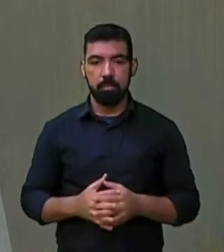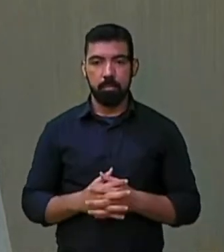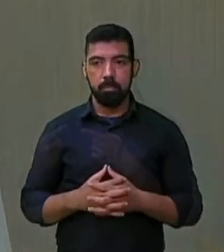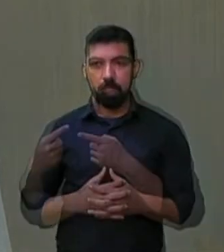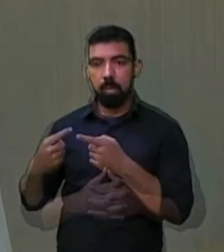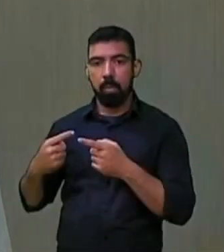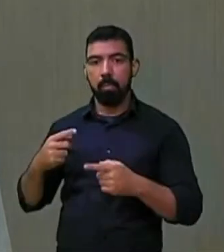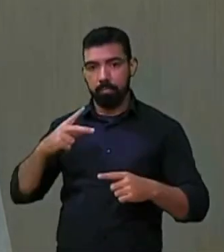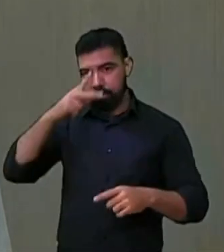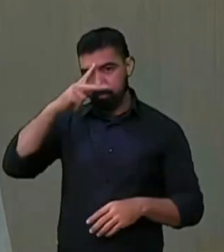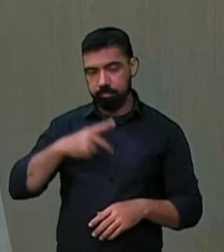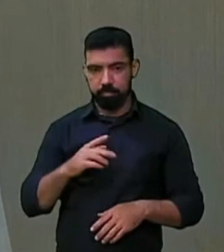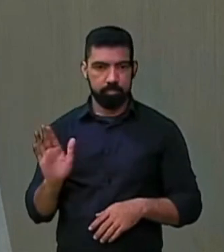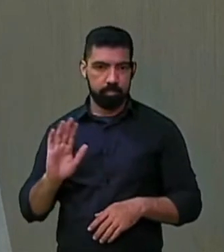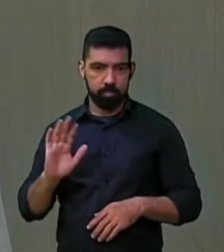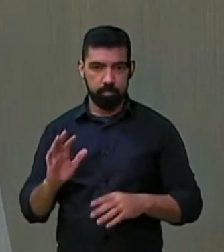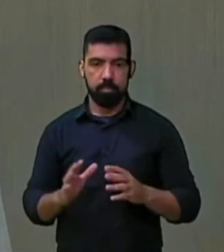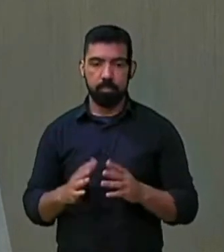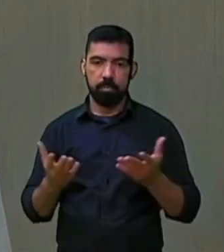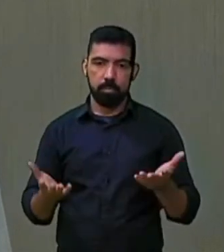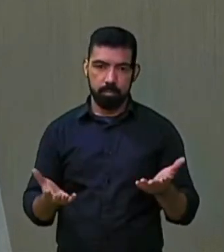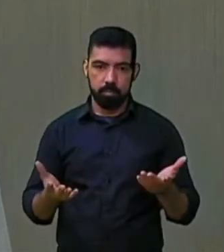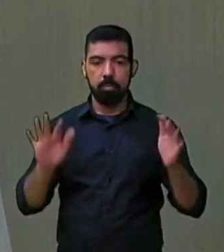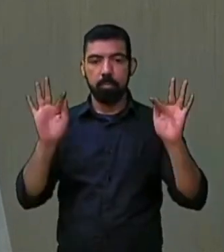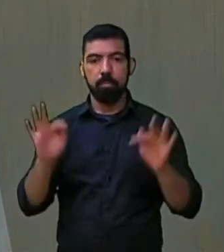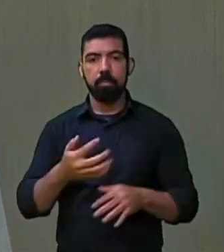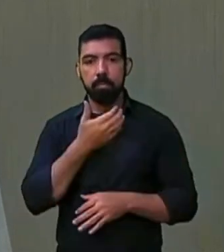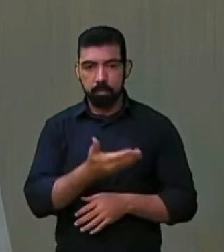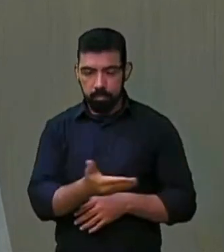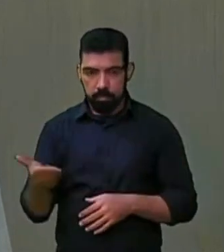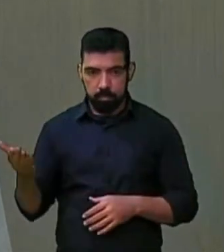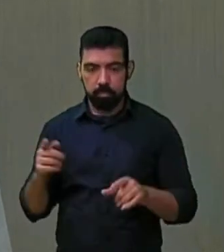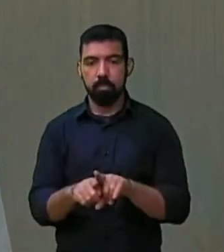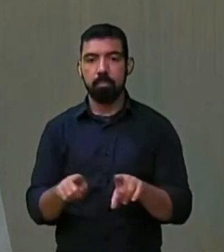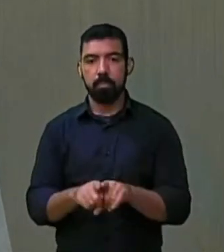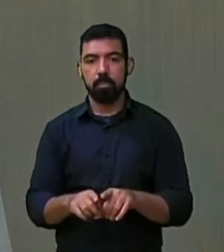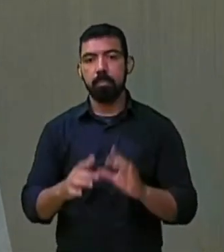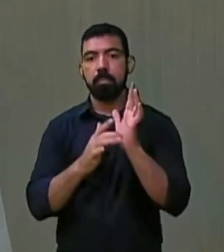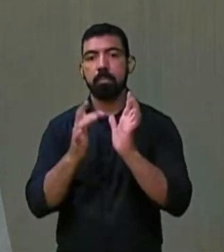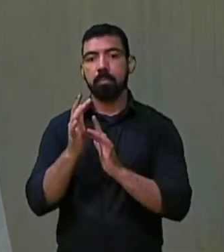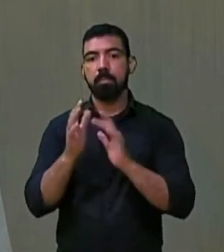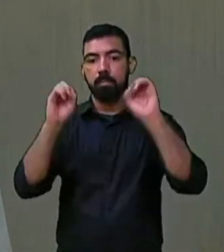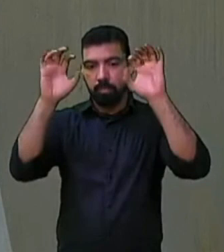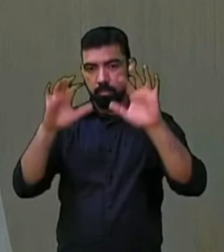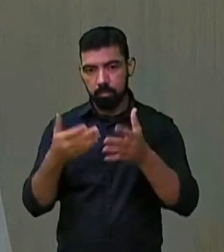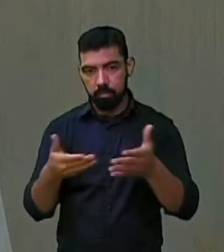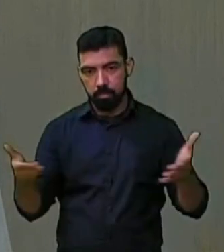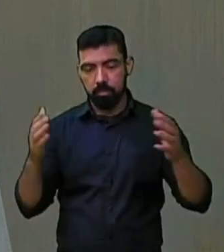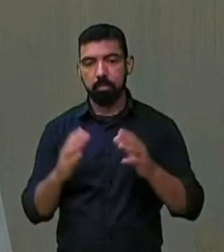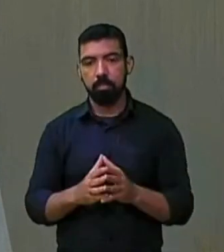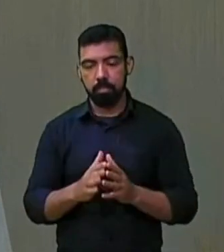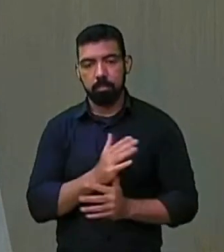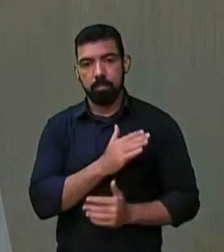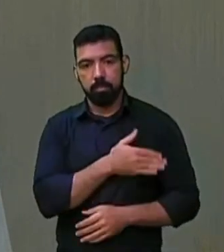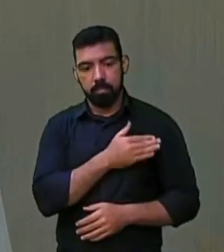propositiva. Enfim, gente, um Feliz Natal para todos. que Jesus possa nos abençoar, encher o nosso coração